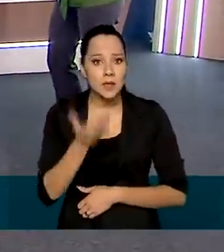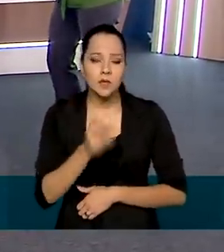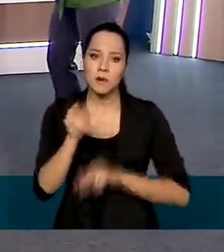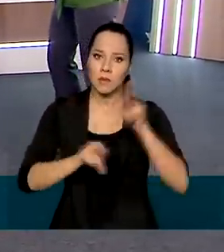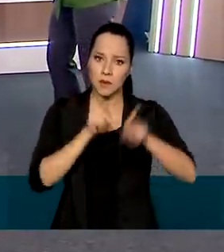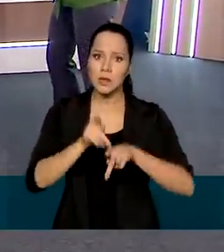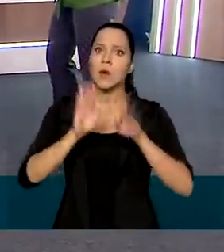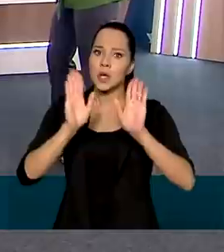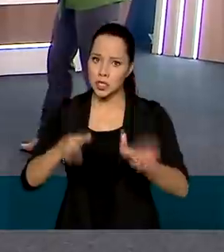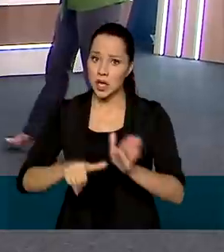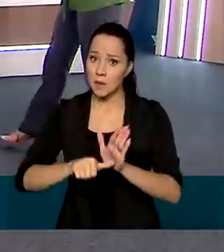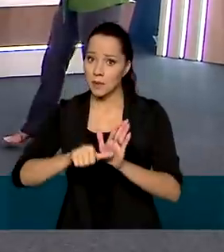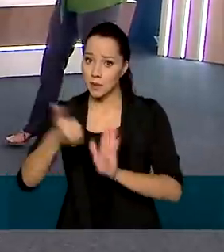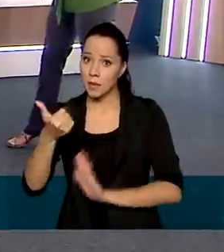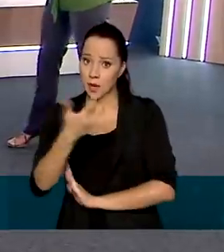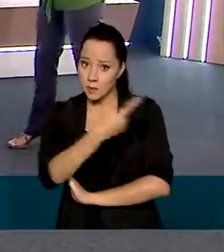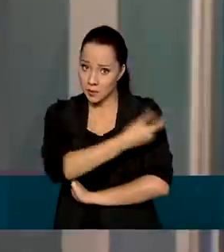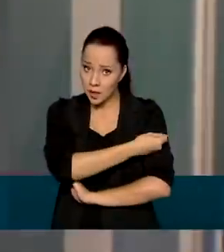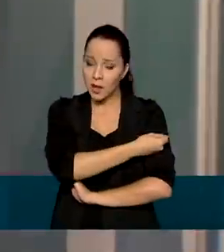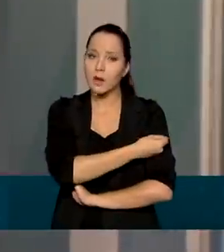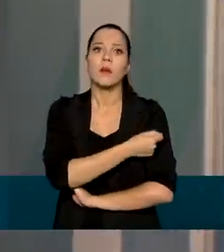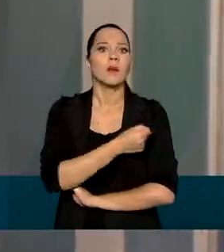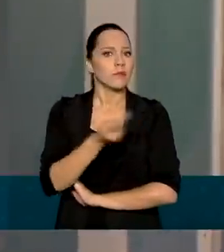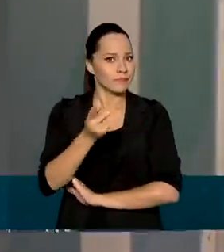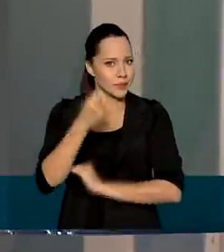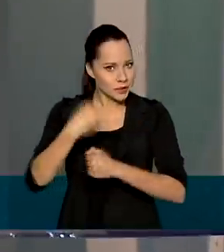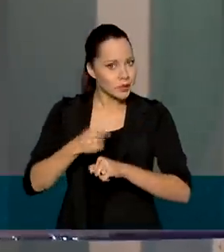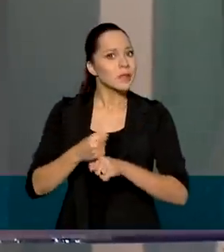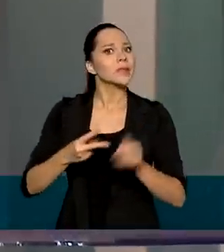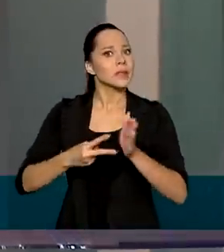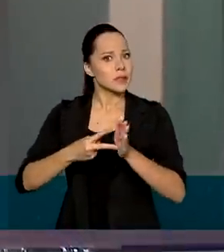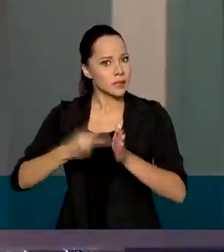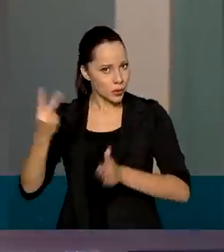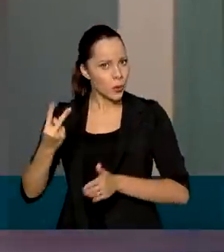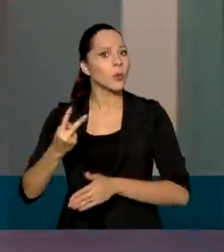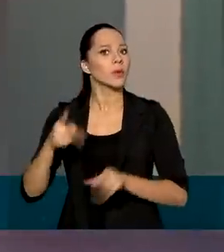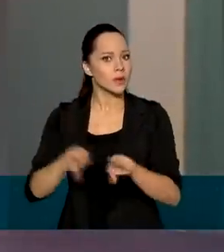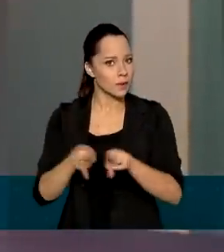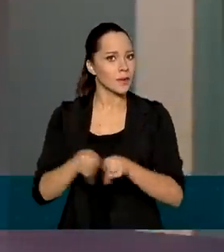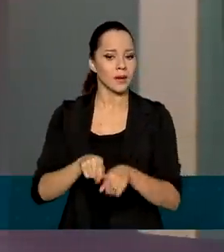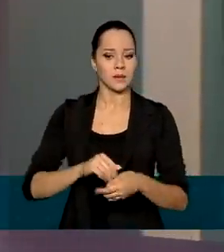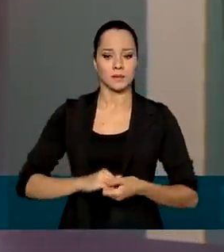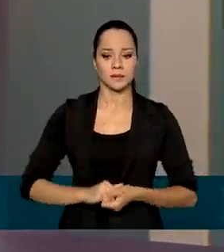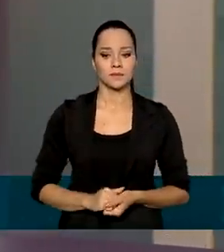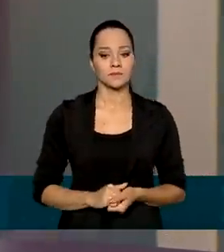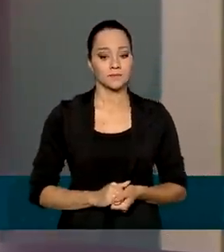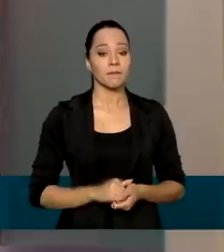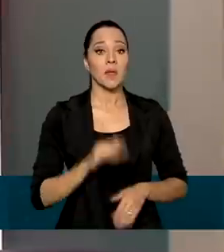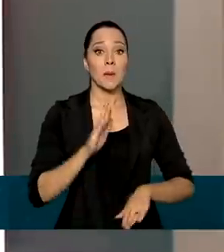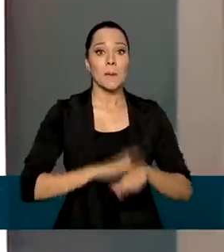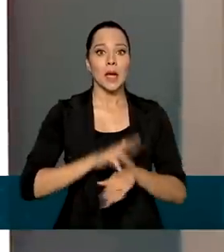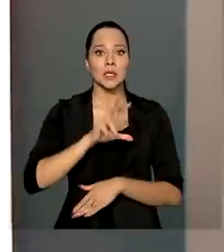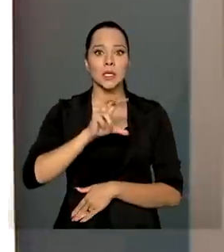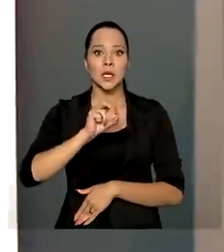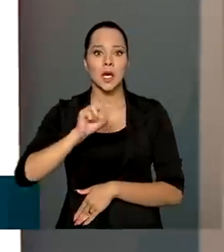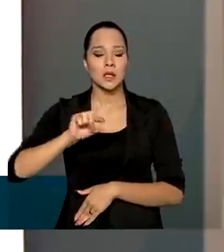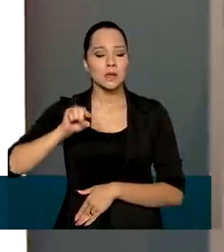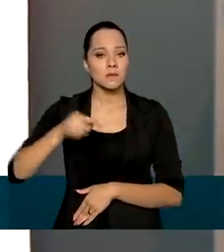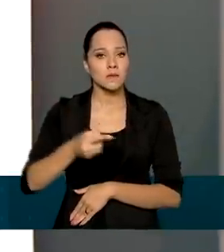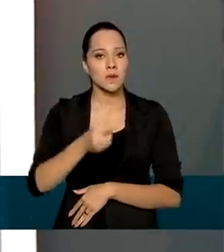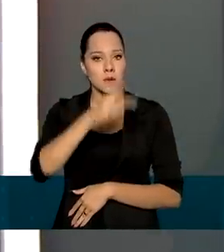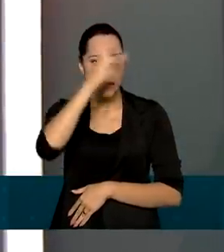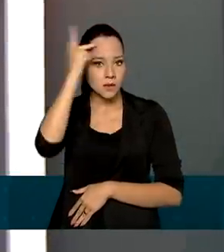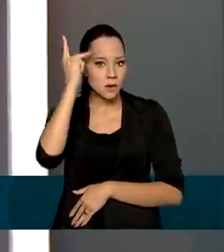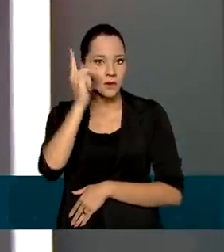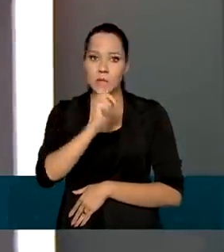população que já recebeu a dose inicial não deixe de completar o esquema vacinal. Mais de 500 mil brasileiros